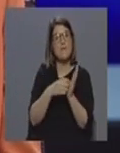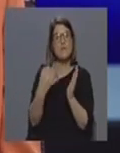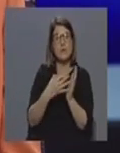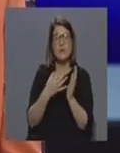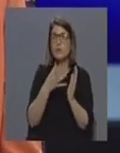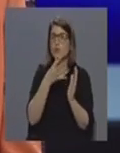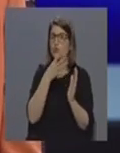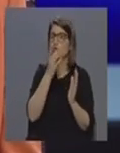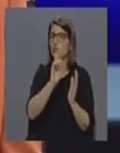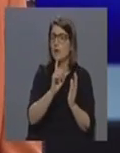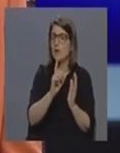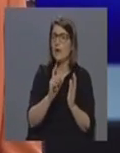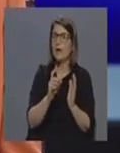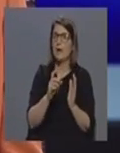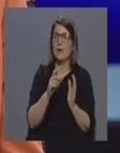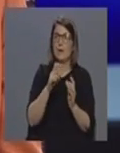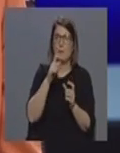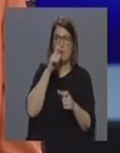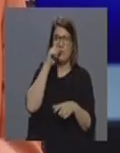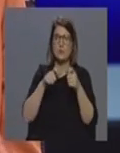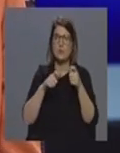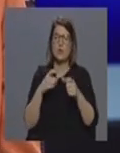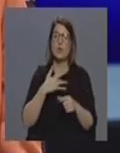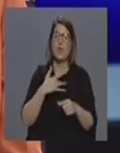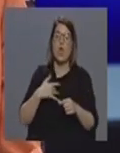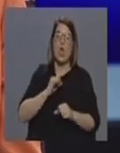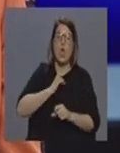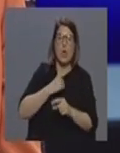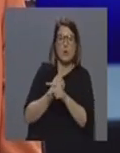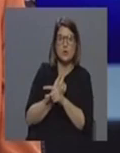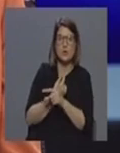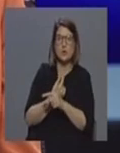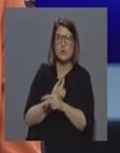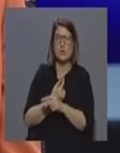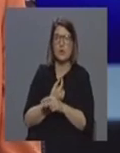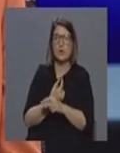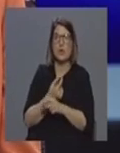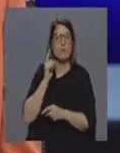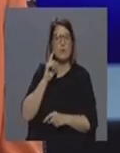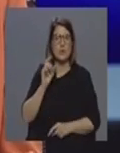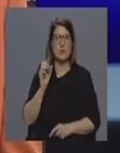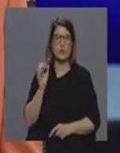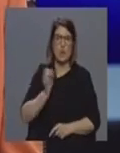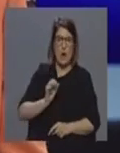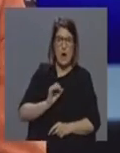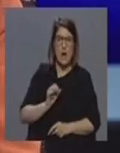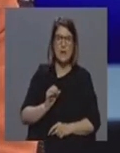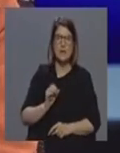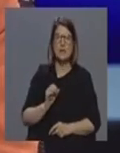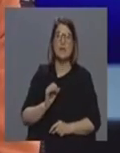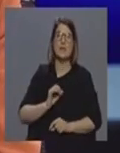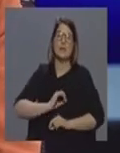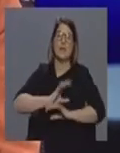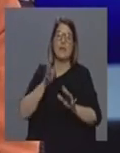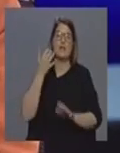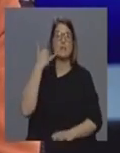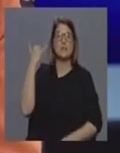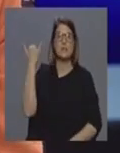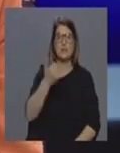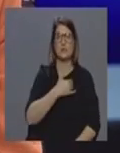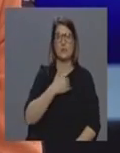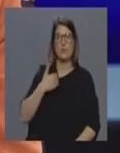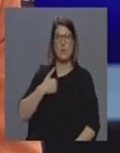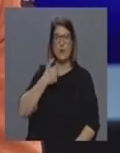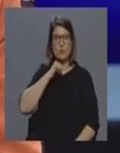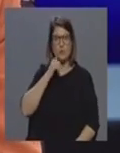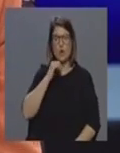falar de alguns sintomas completamente inespecíficos ou menos importantes que devem obviamente contactar a linha de saúde Açores